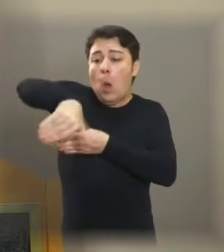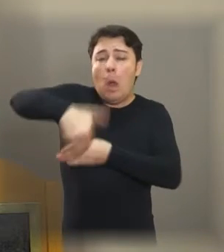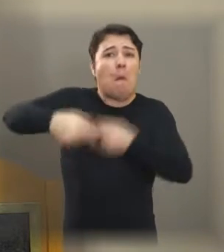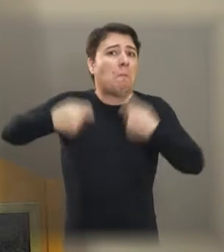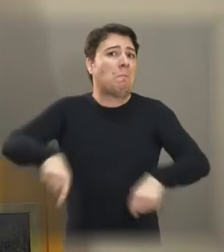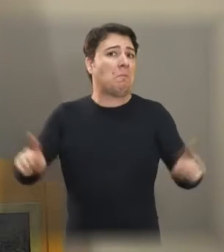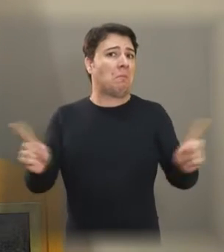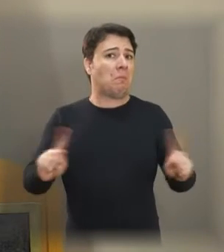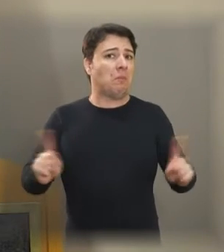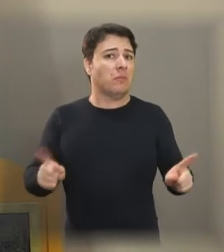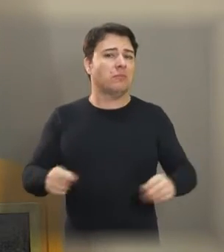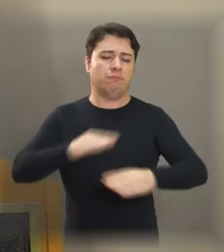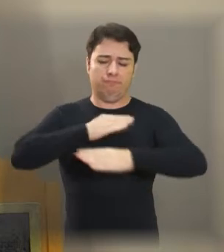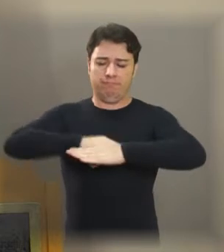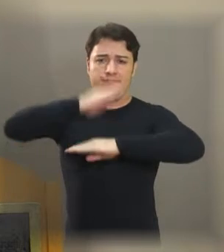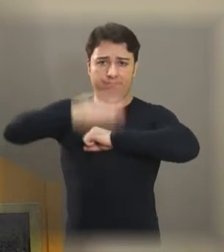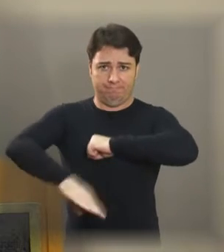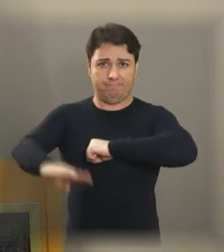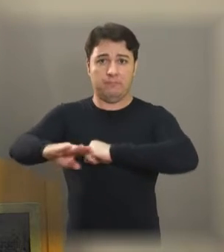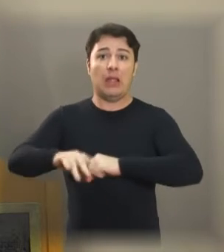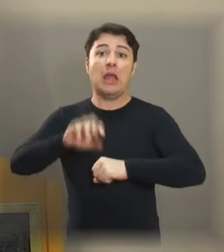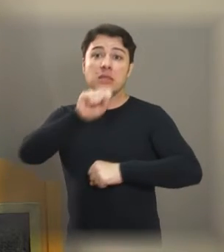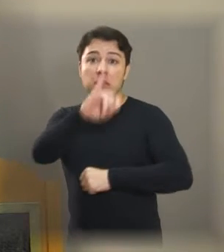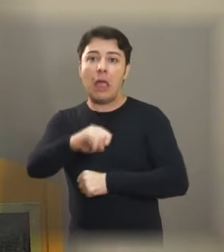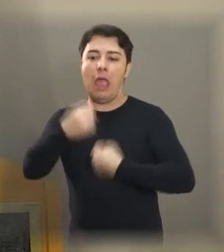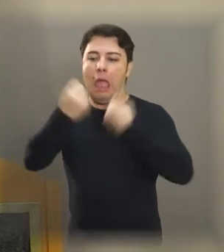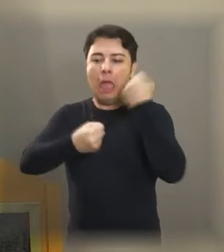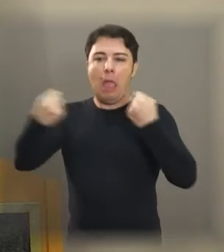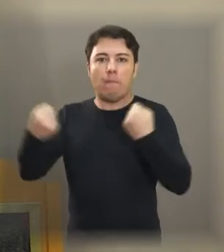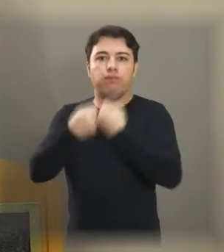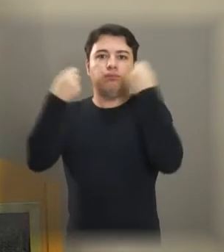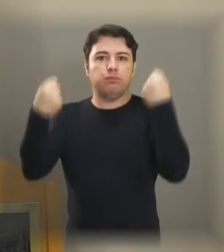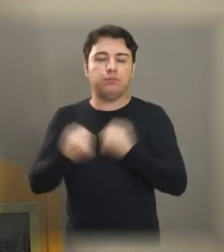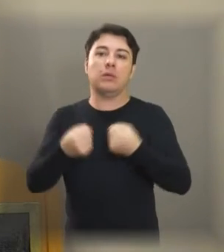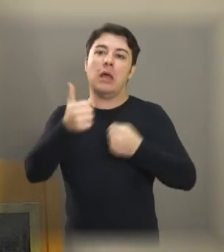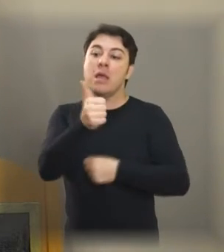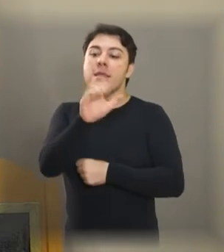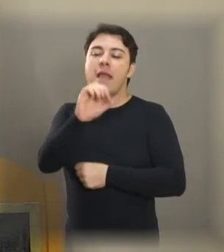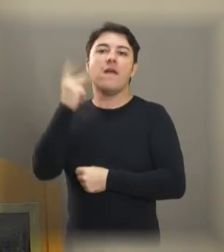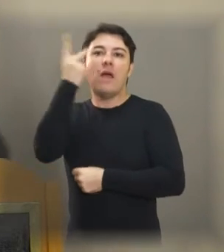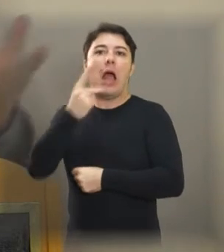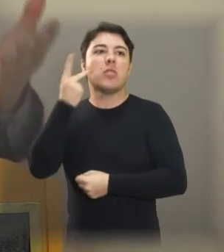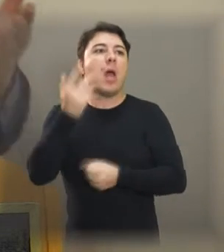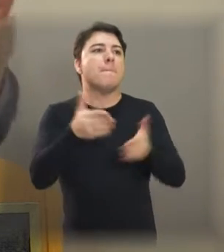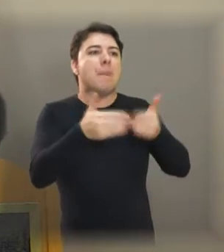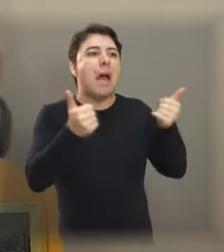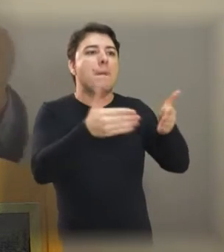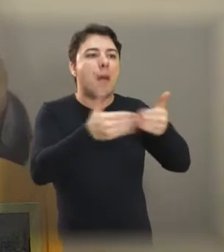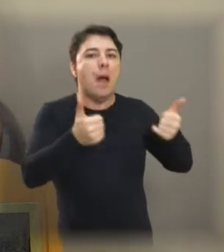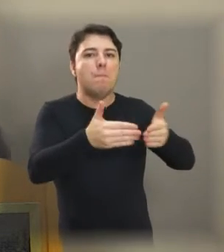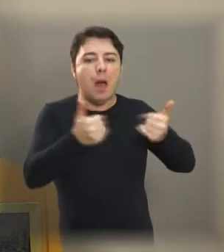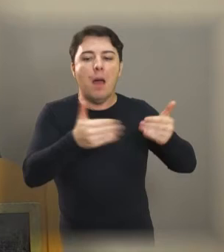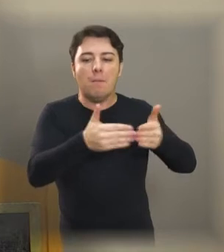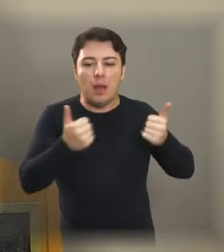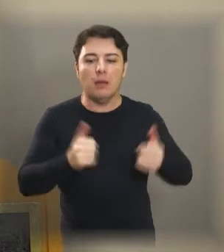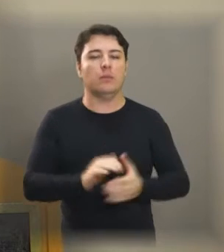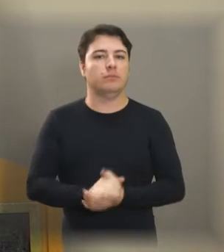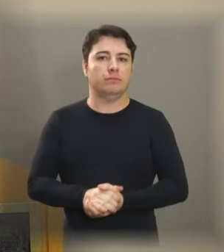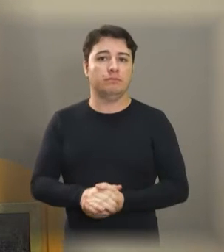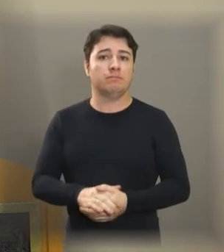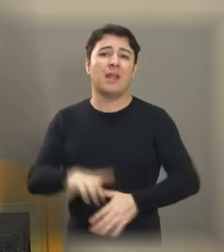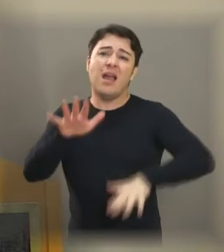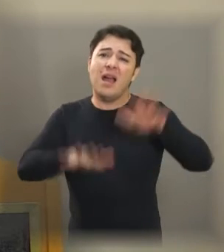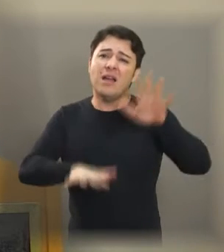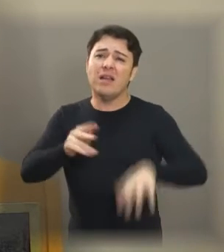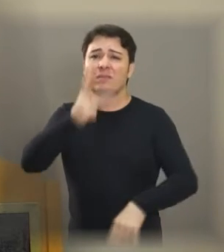necessário uma lombada. Aí começa a acontecer acidente, dez vereador pede. Por que às vezes dá até um